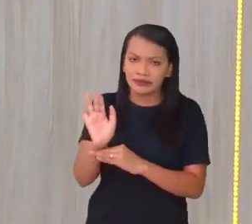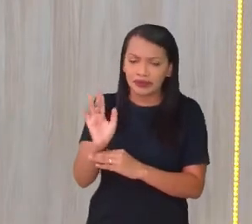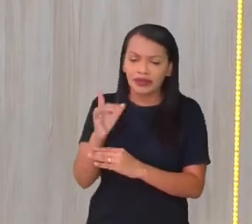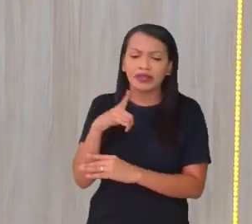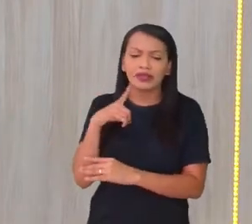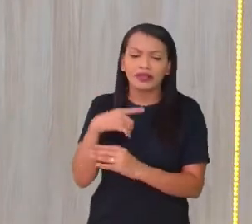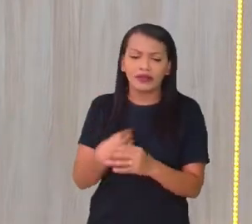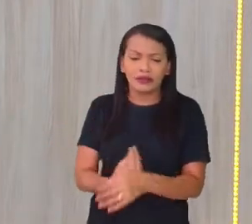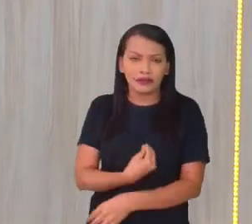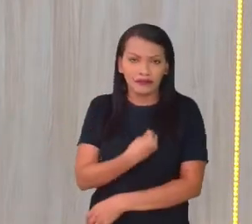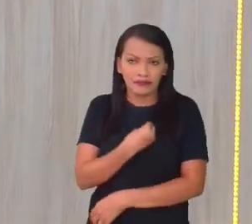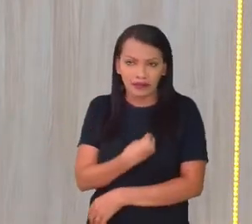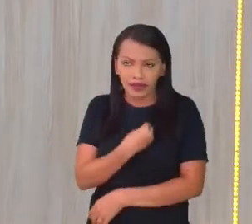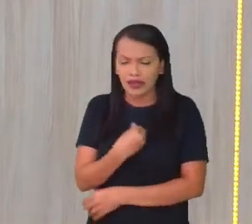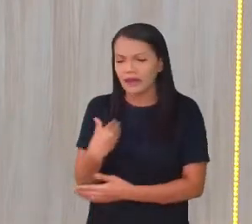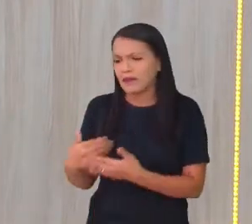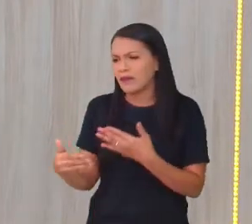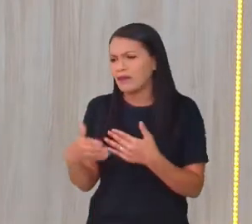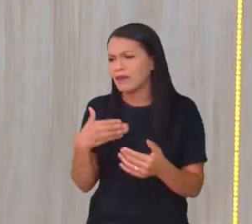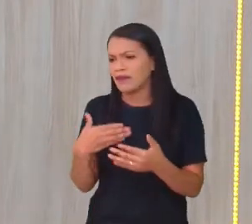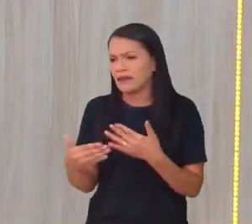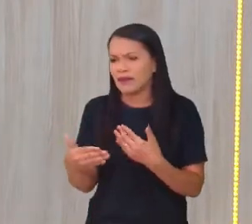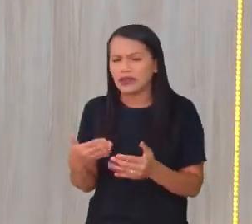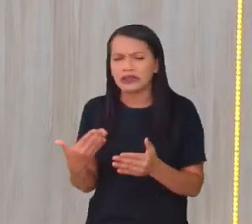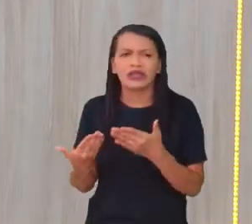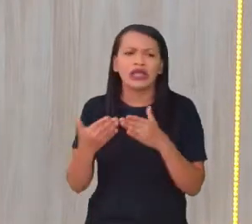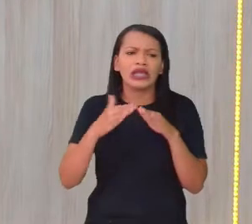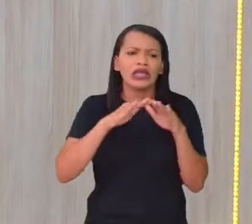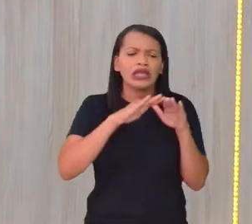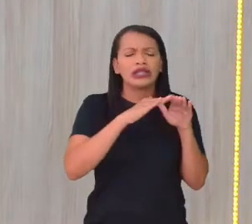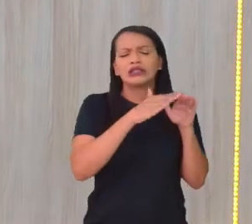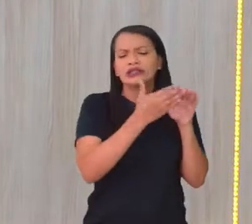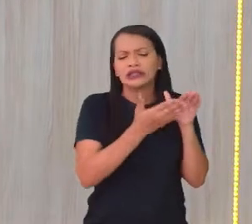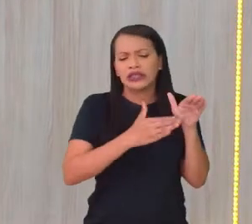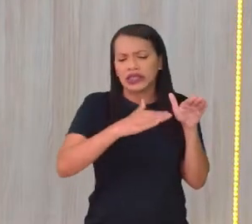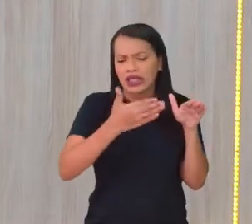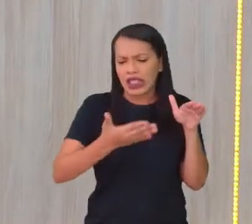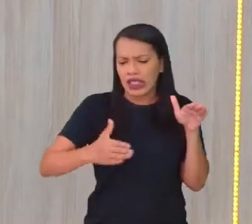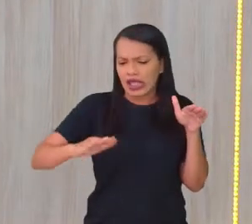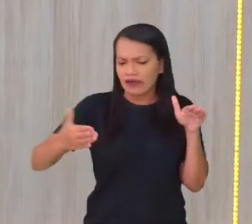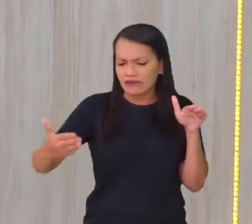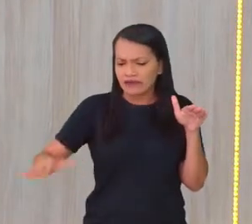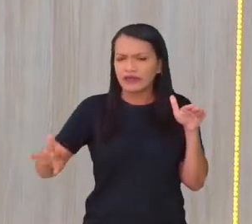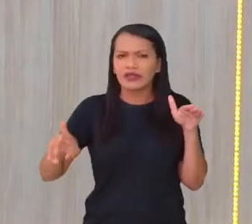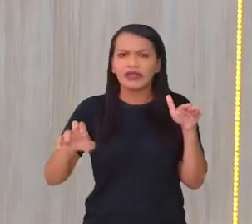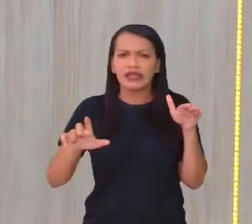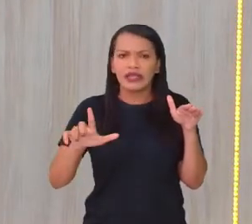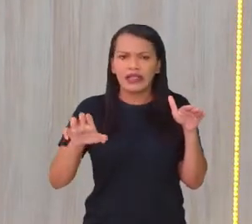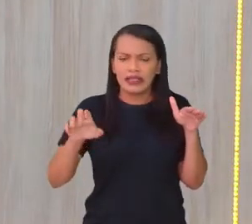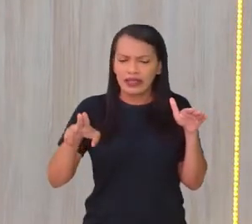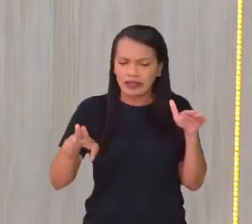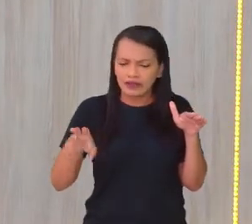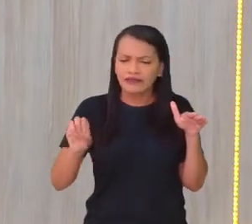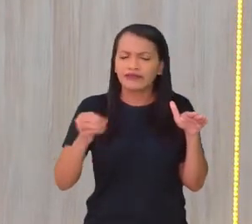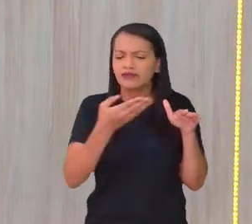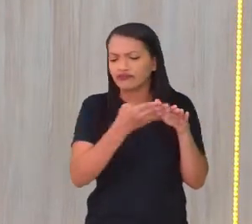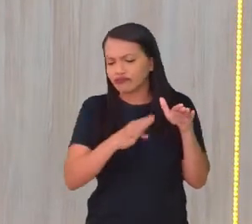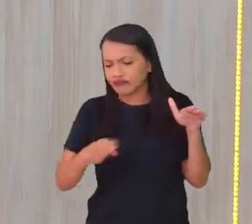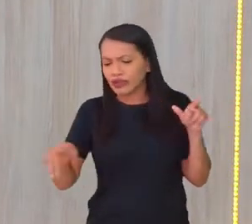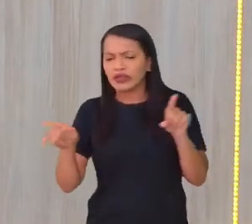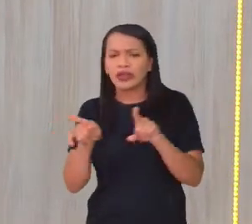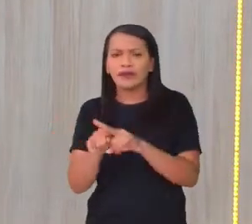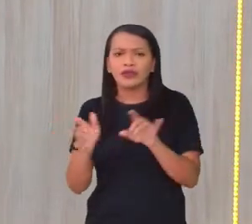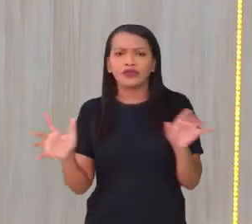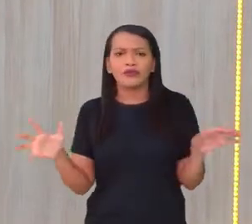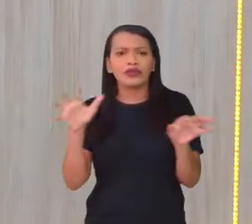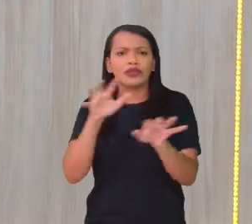existir ali, aquela formação, pode ser de relevo, pode ser aí a formação de um bioma, um corpo hídrico, enfim,